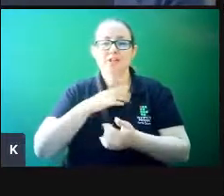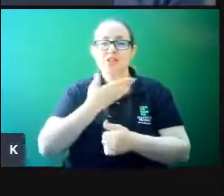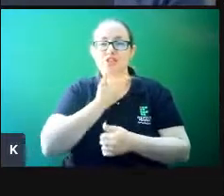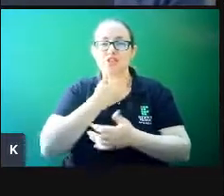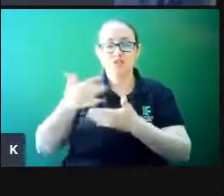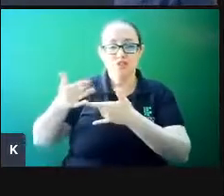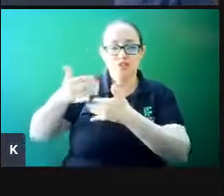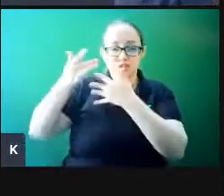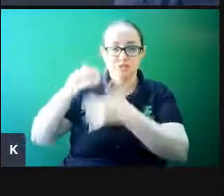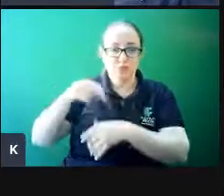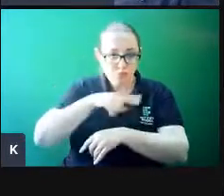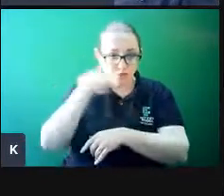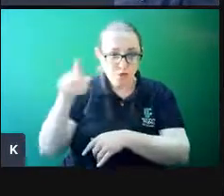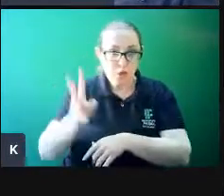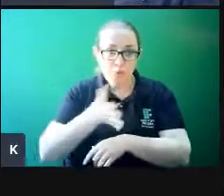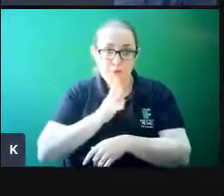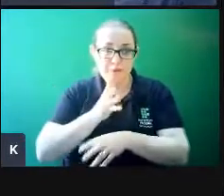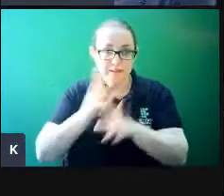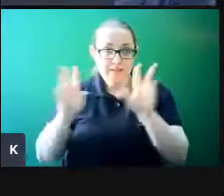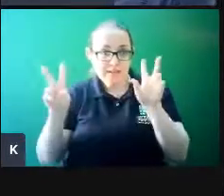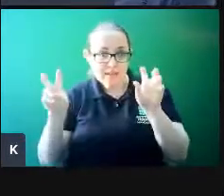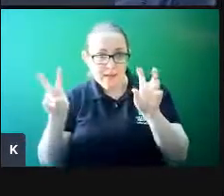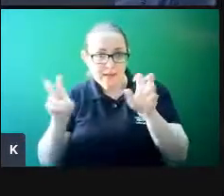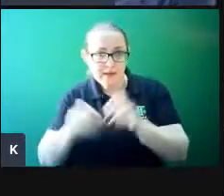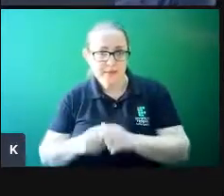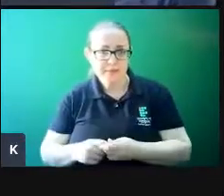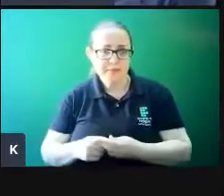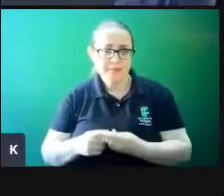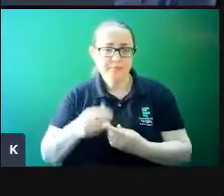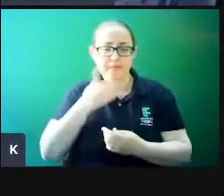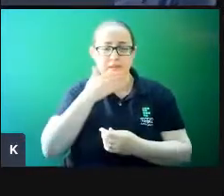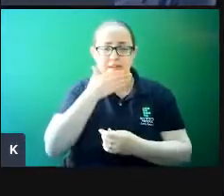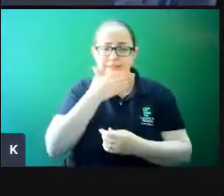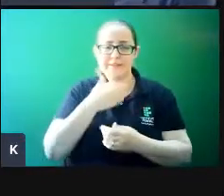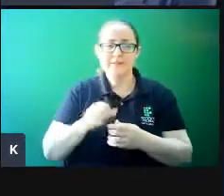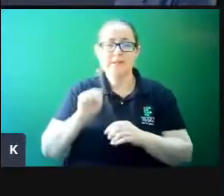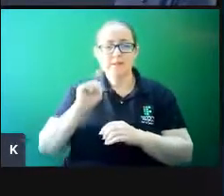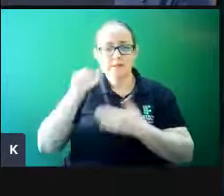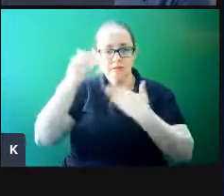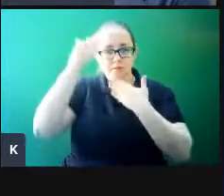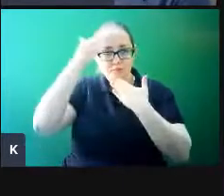praticam ou já conheciam essa temática de mindfulness, eu vou agradecer.